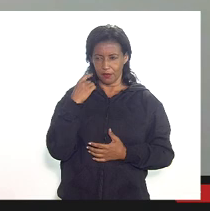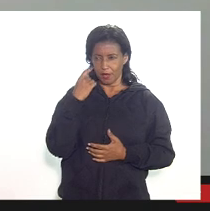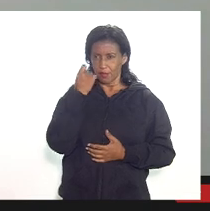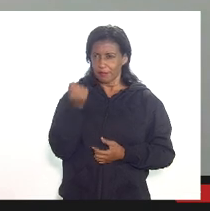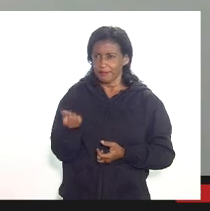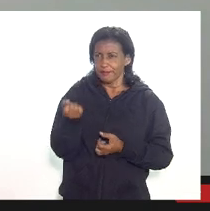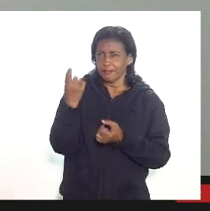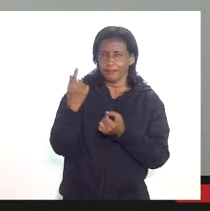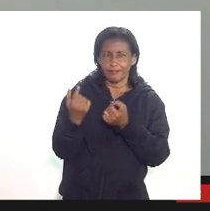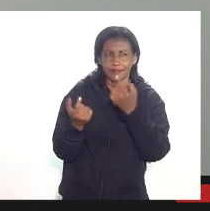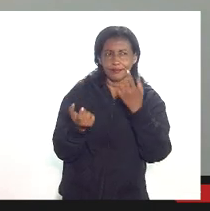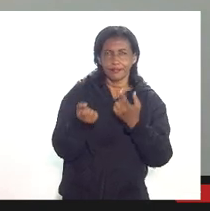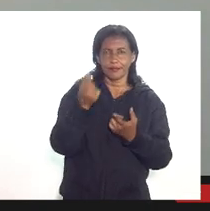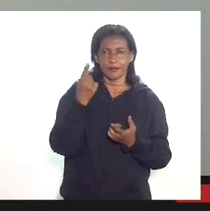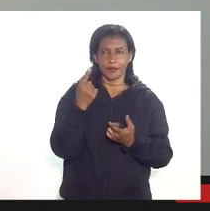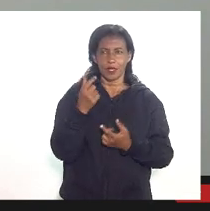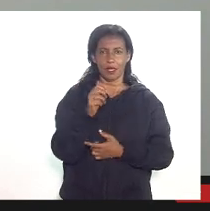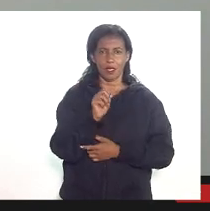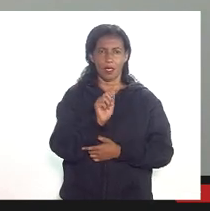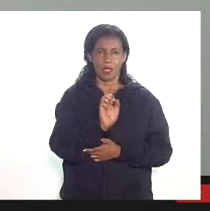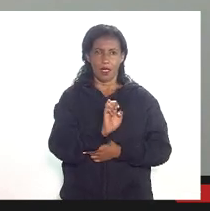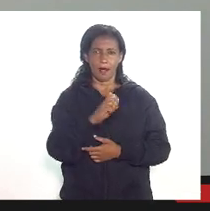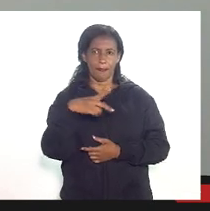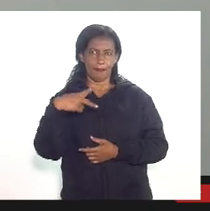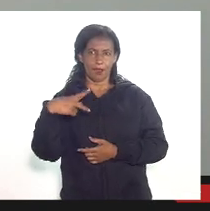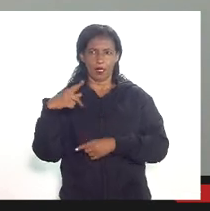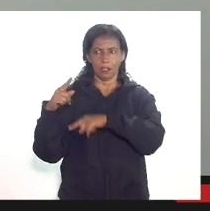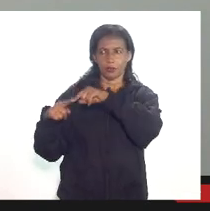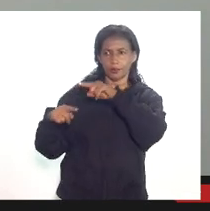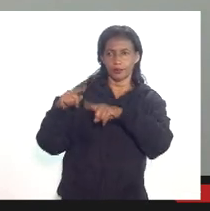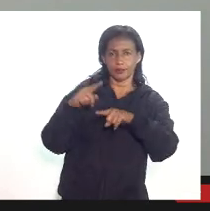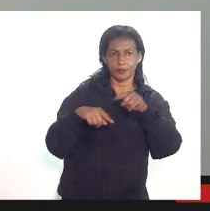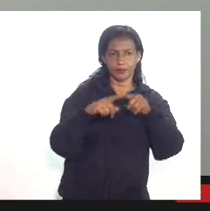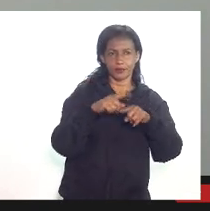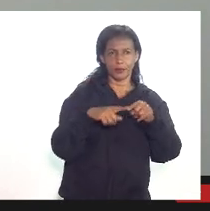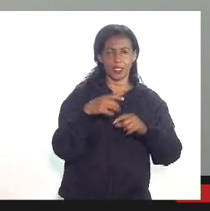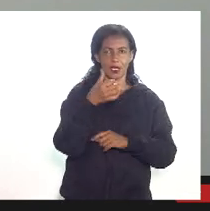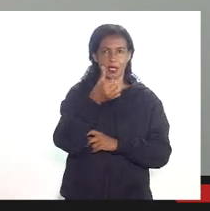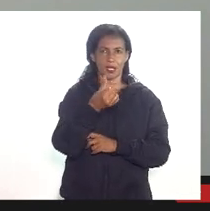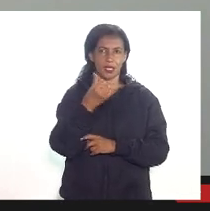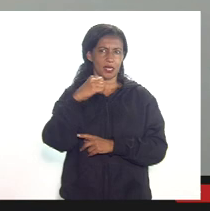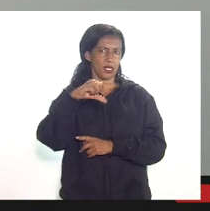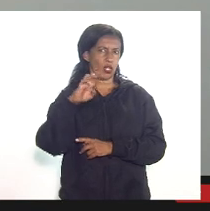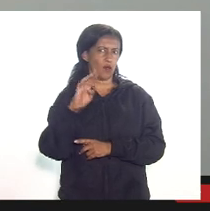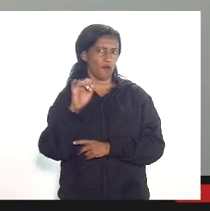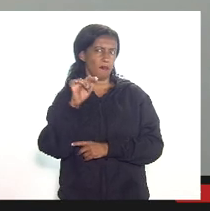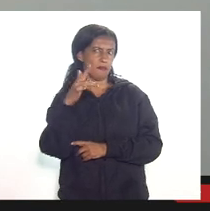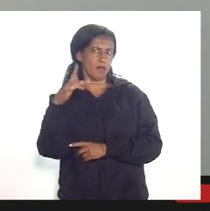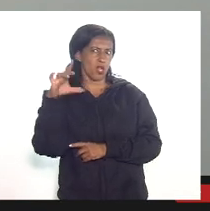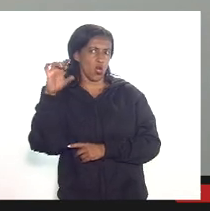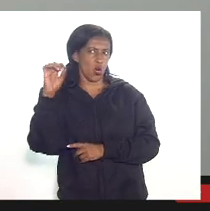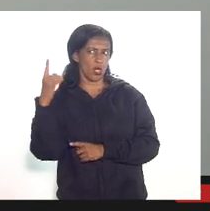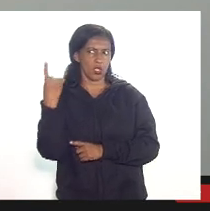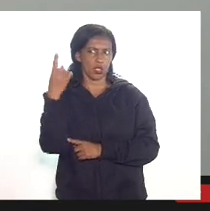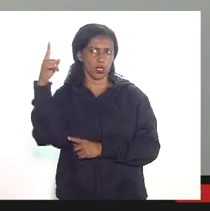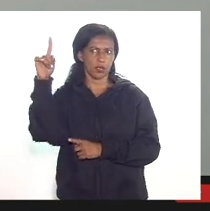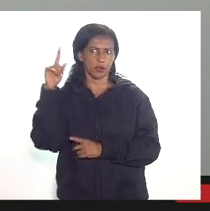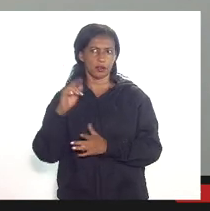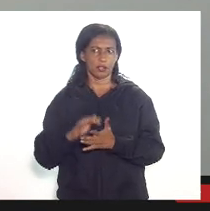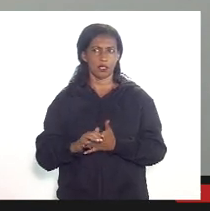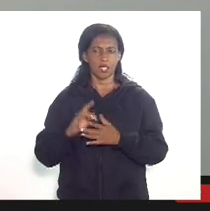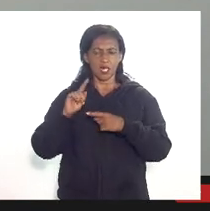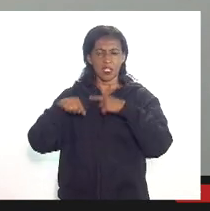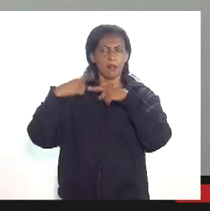,25 bilhões na área de EP sabe foi fechando 69 bilhões foi só até setembro de 2014 que eles reconheceram o aconteceu